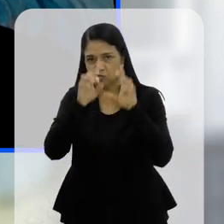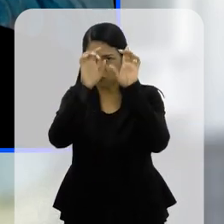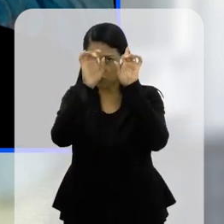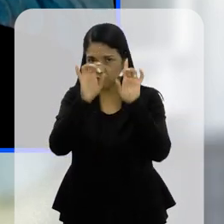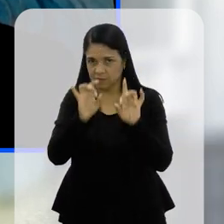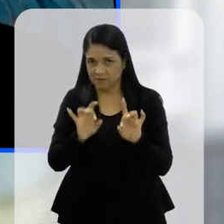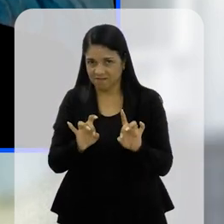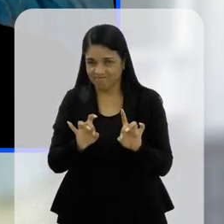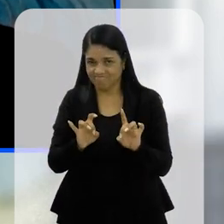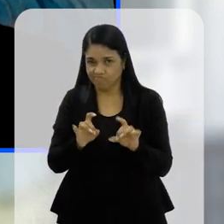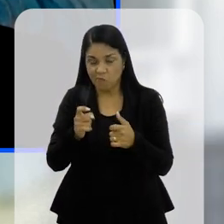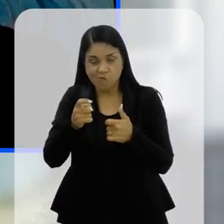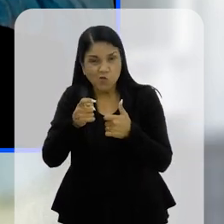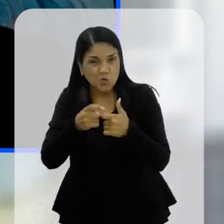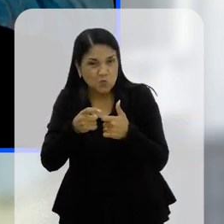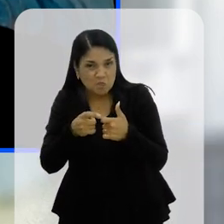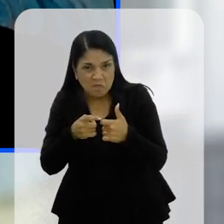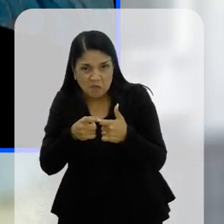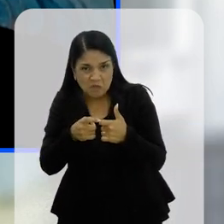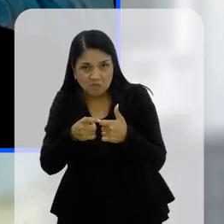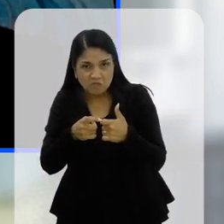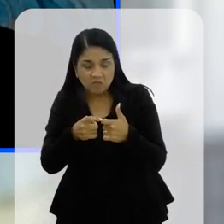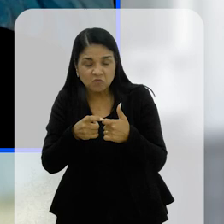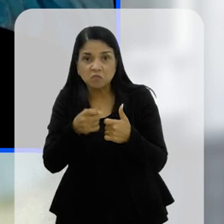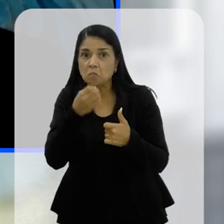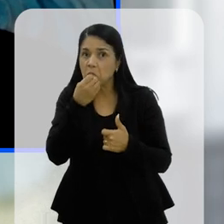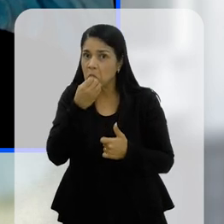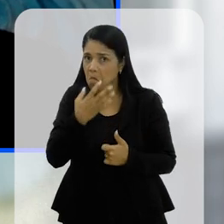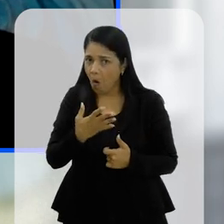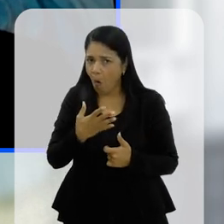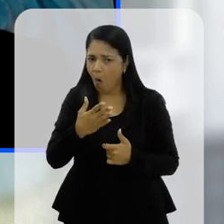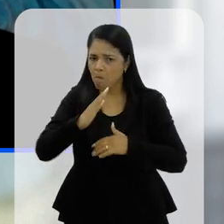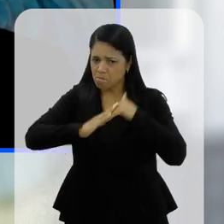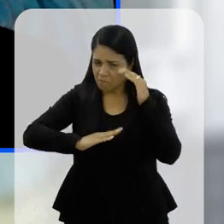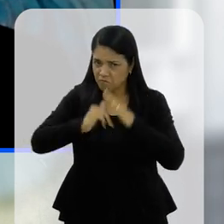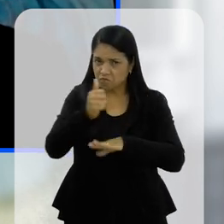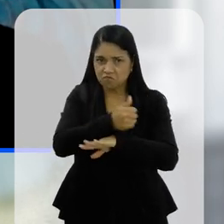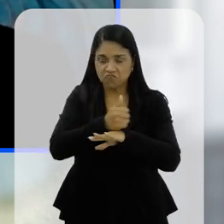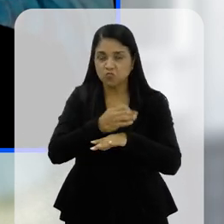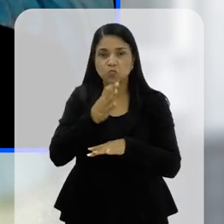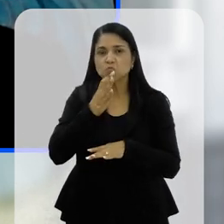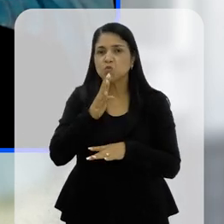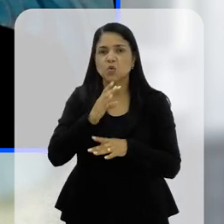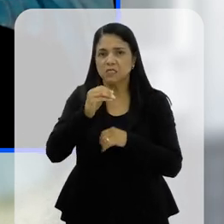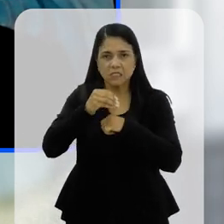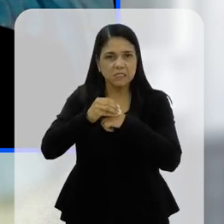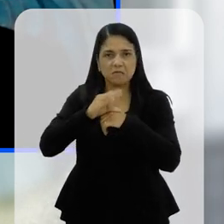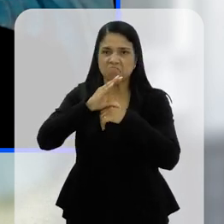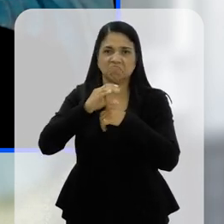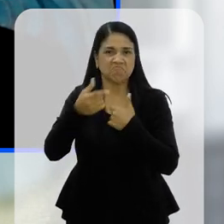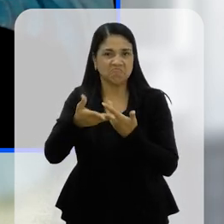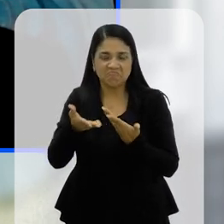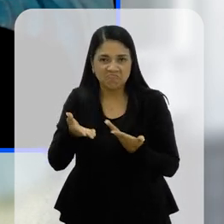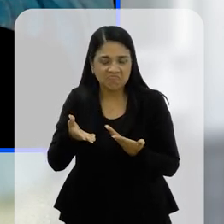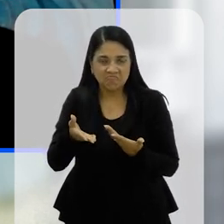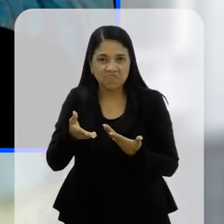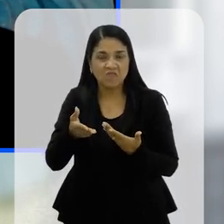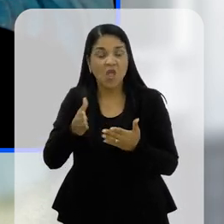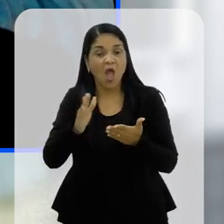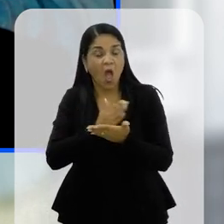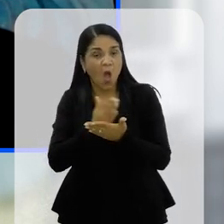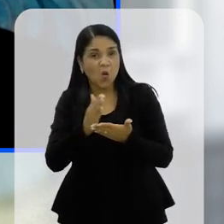7, porque nem os médicos, e bons médicos, tinham esse conhecimento, essa